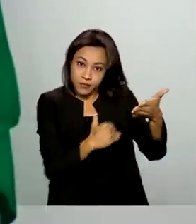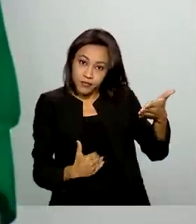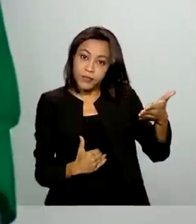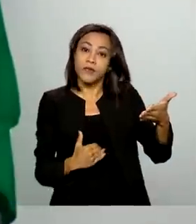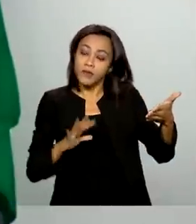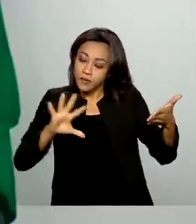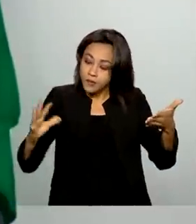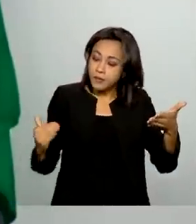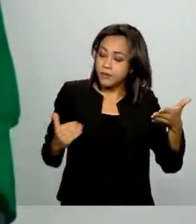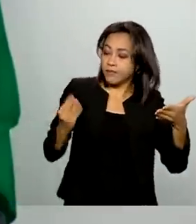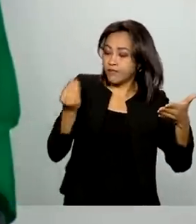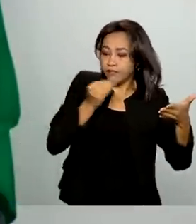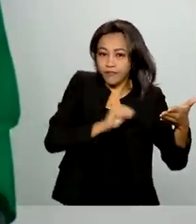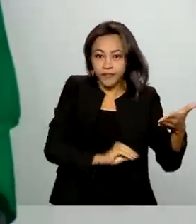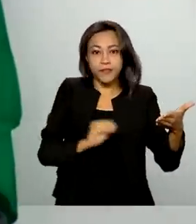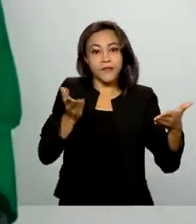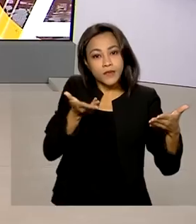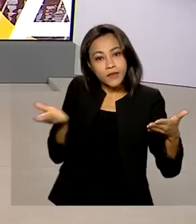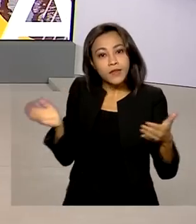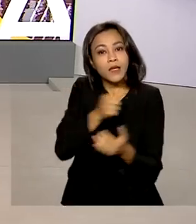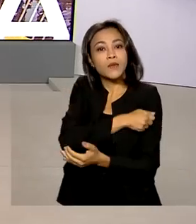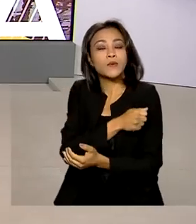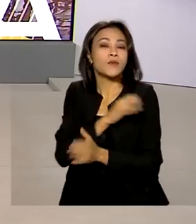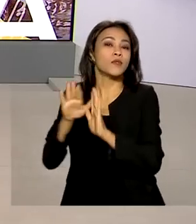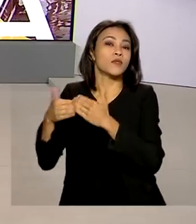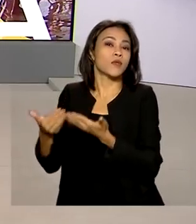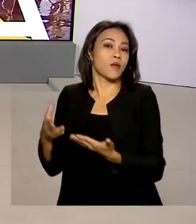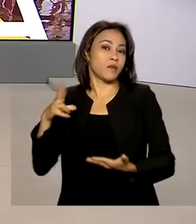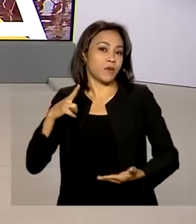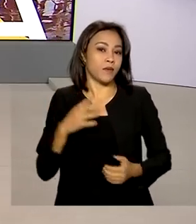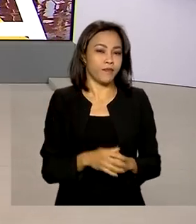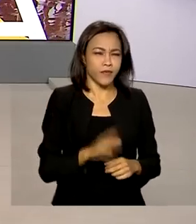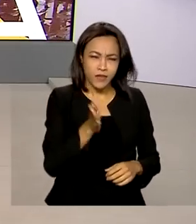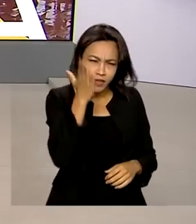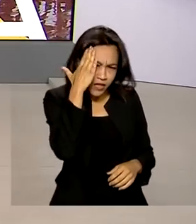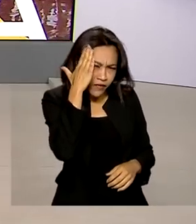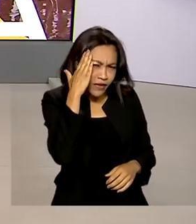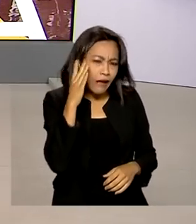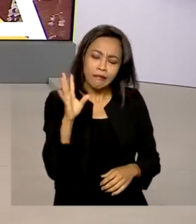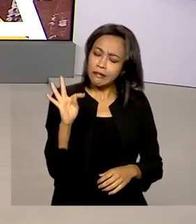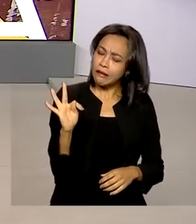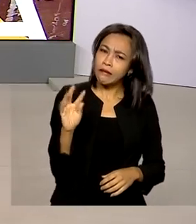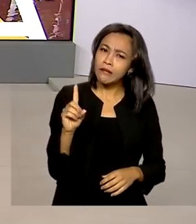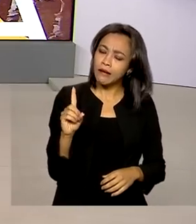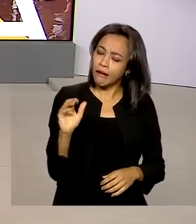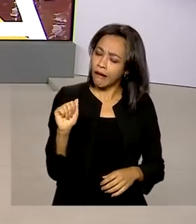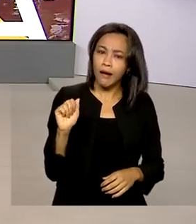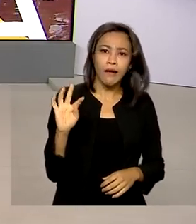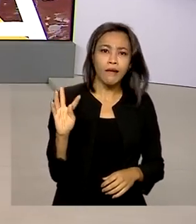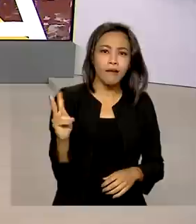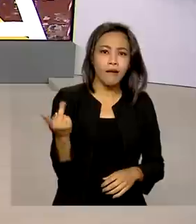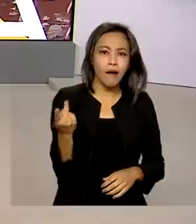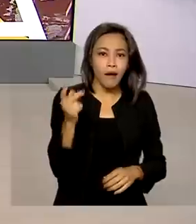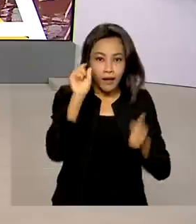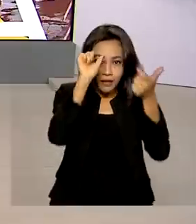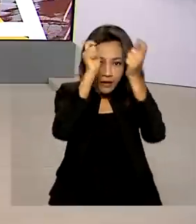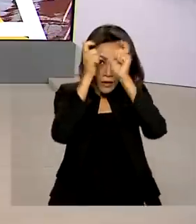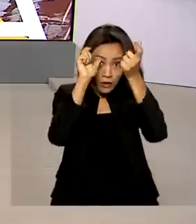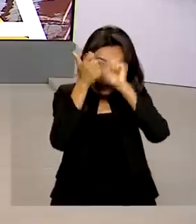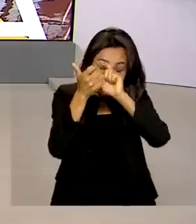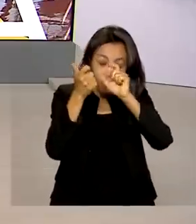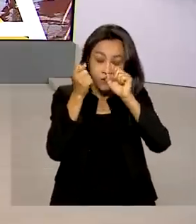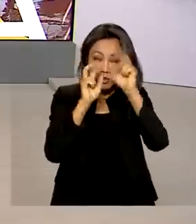aluno também de escola particular. Você já ouviu falar em TDAH? É o transtorno de